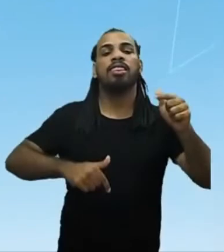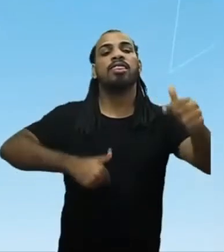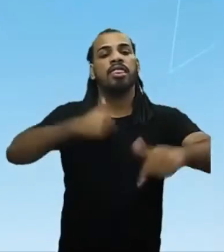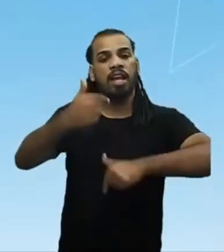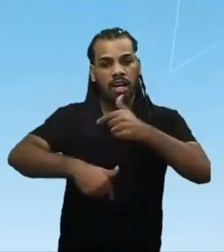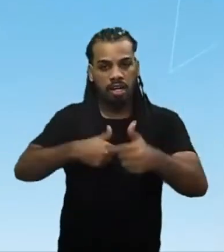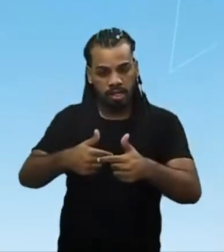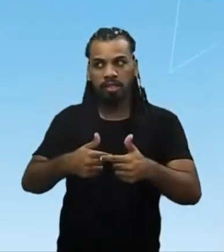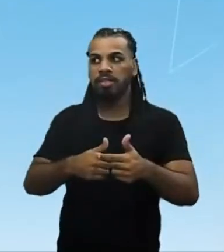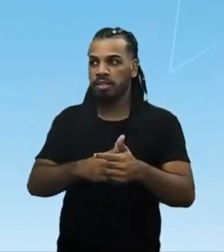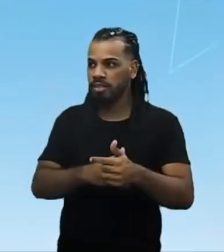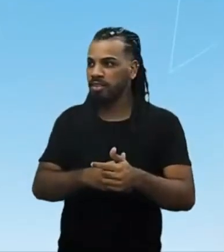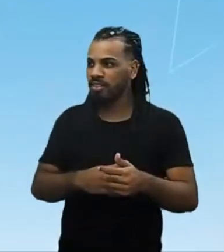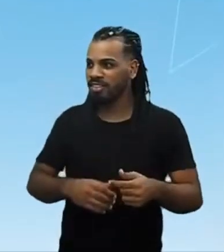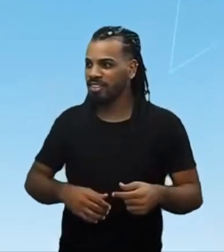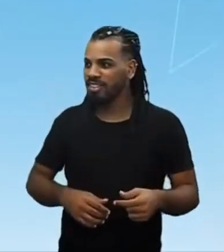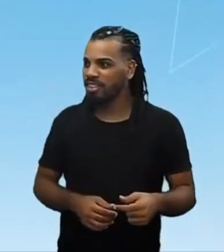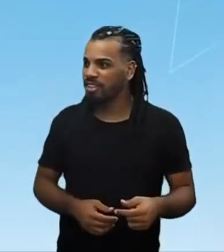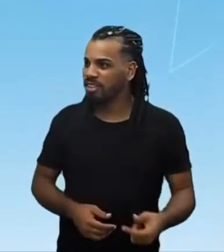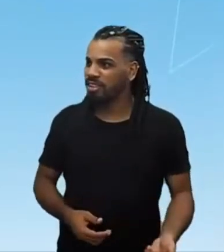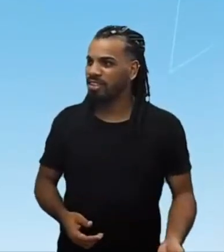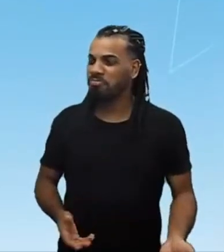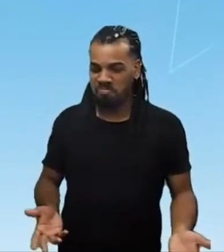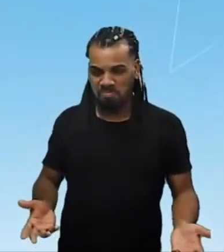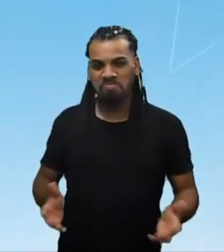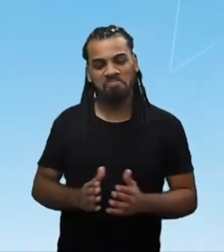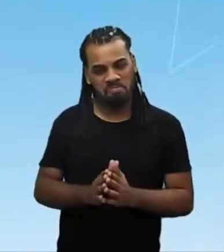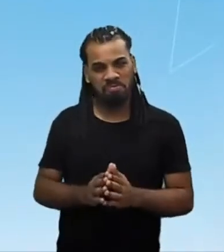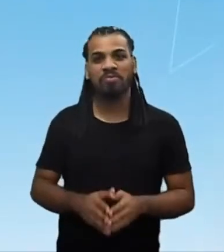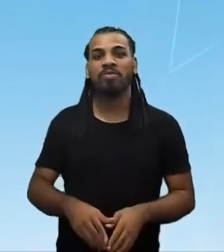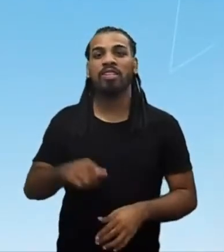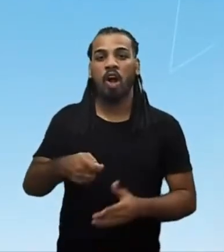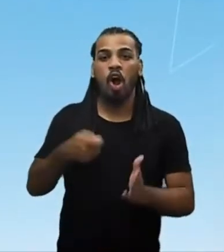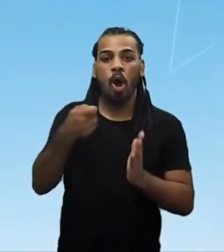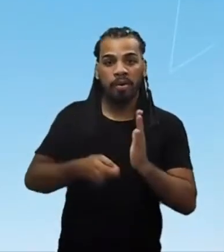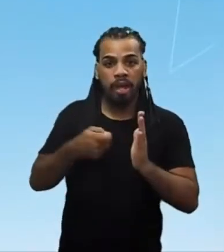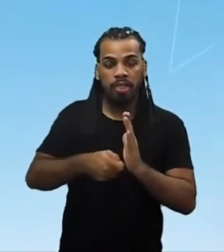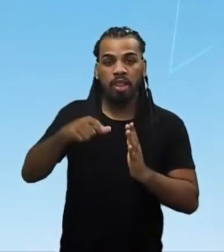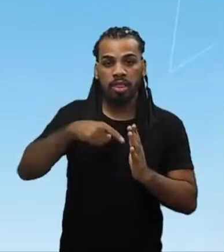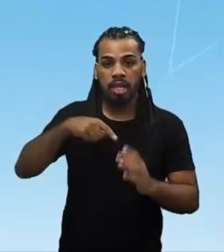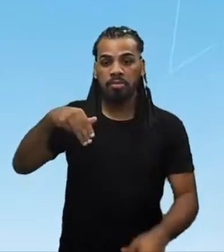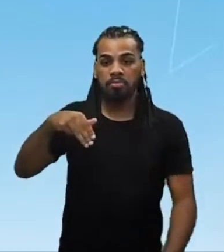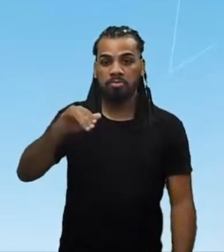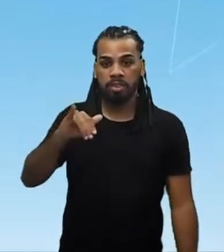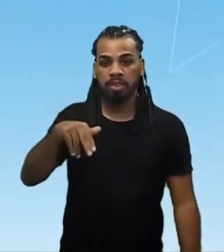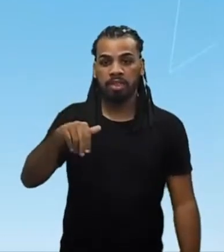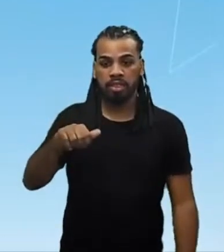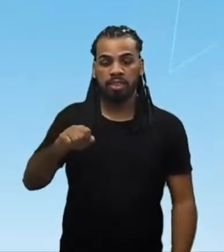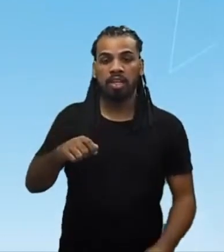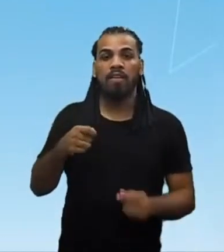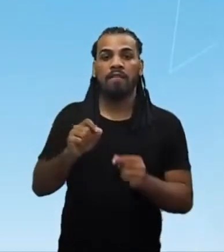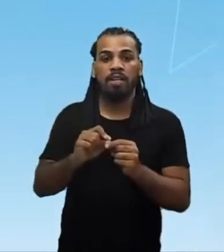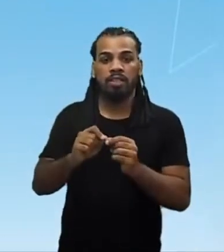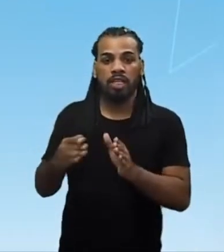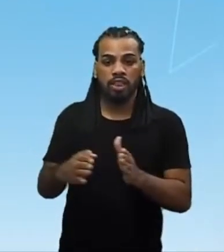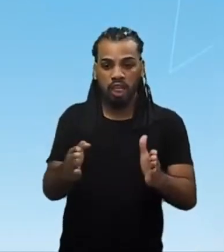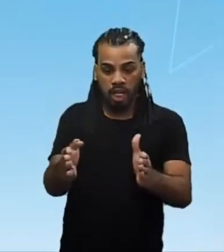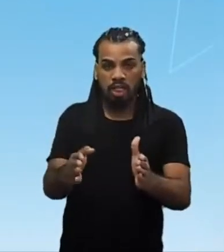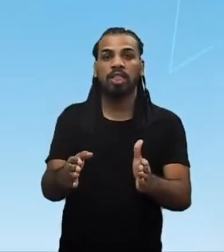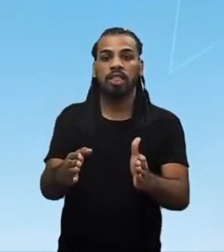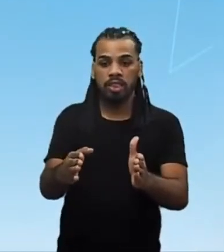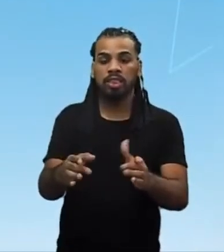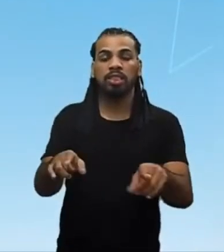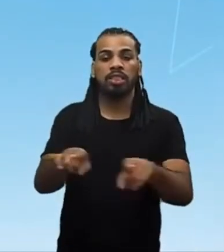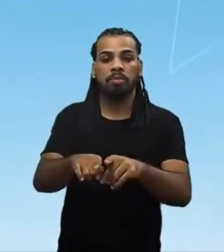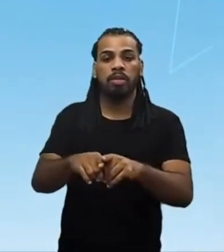compulsório, ou seja, obrigatório, nas minas, na construção de estradas e